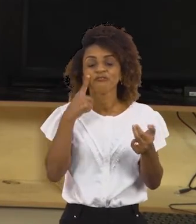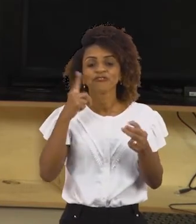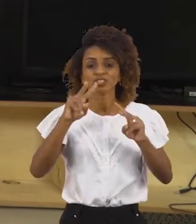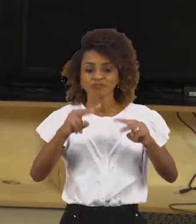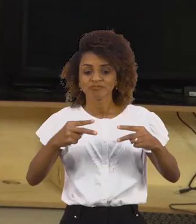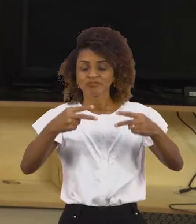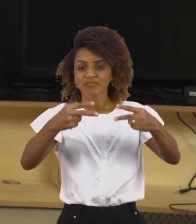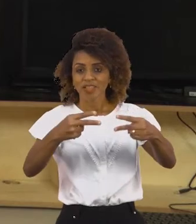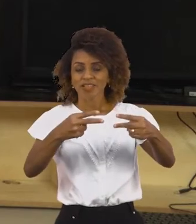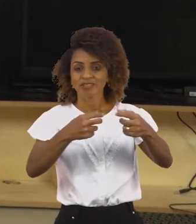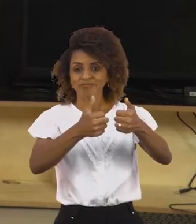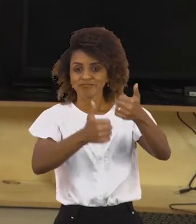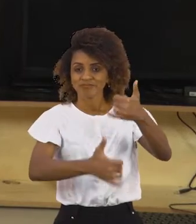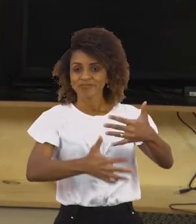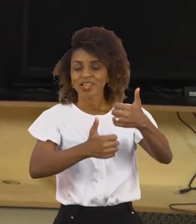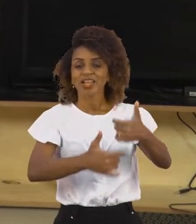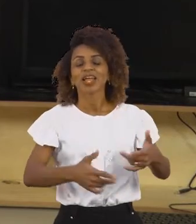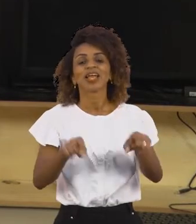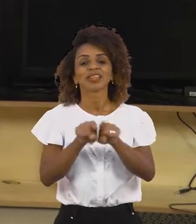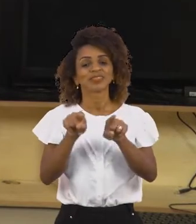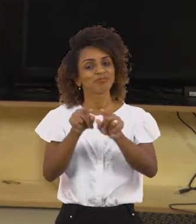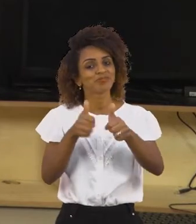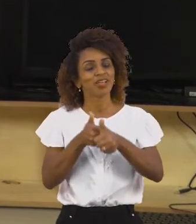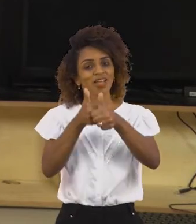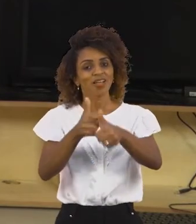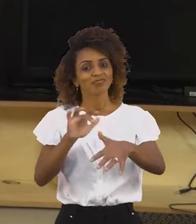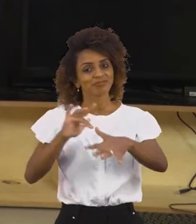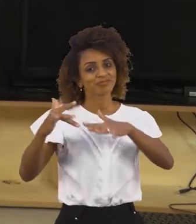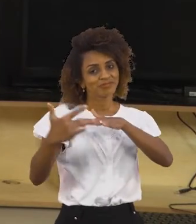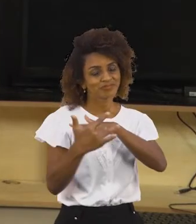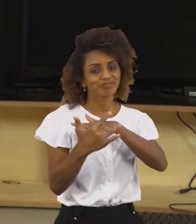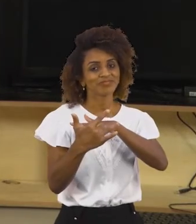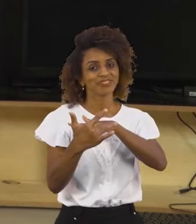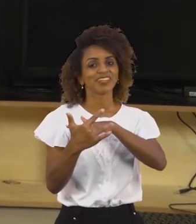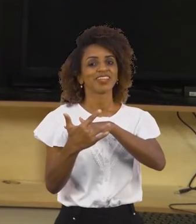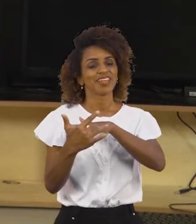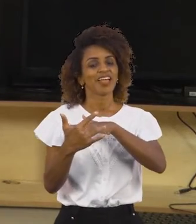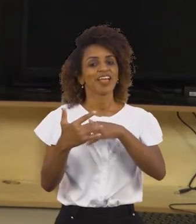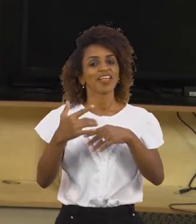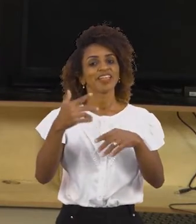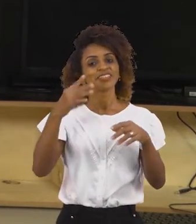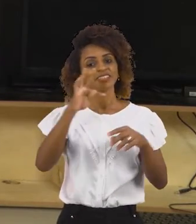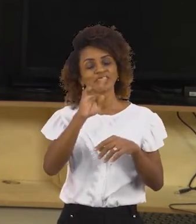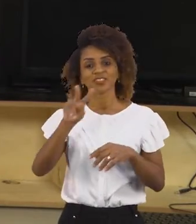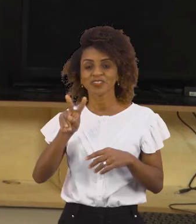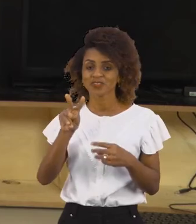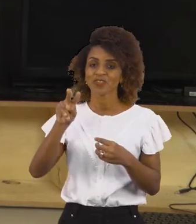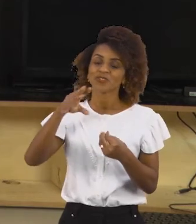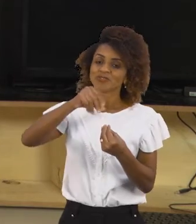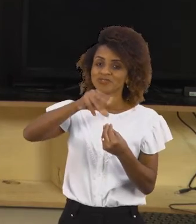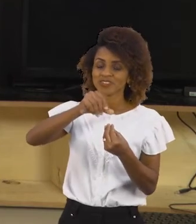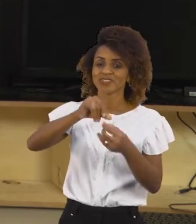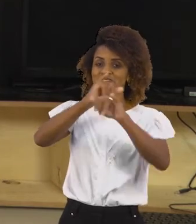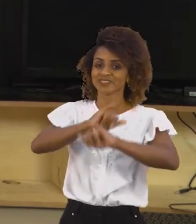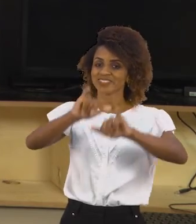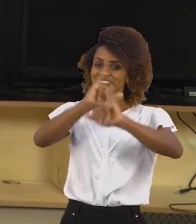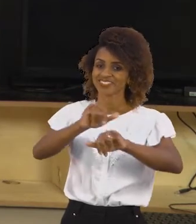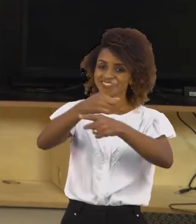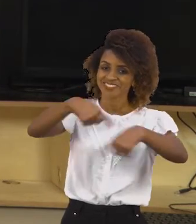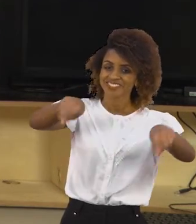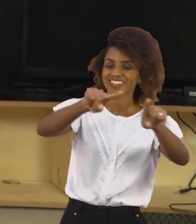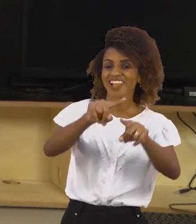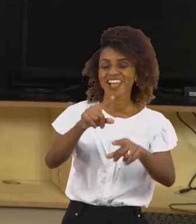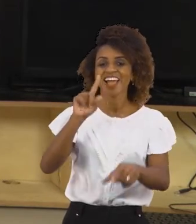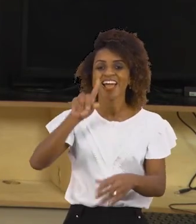tratados, confira nossos links na descrição do vídeo e continue nos acompanhando aqui nas redes sociais. É a TV UFES levando